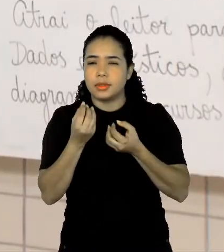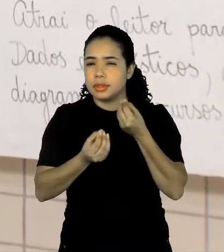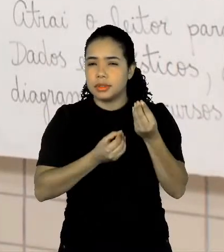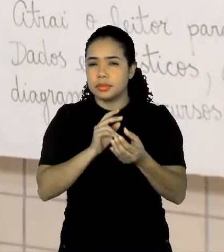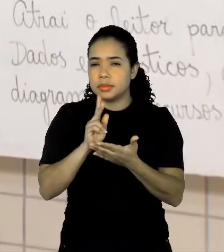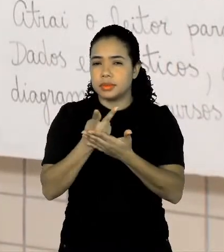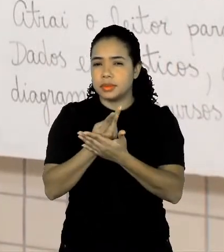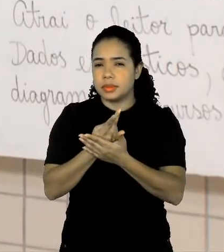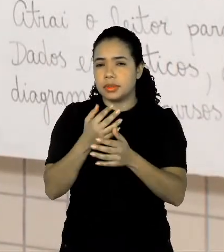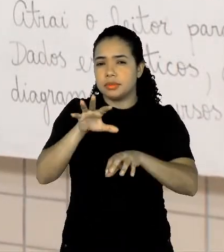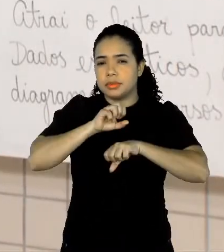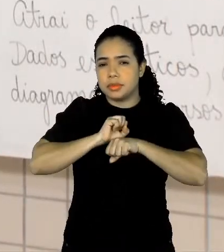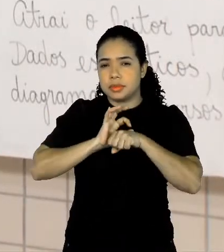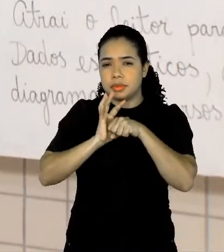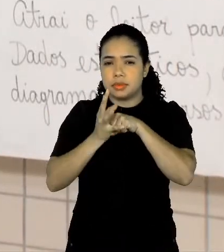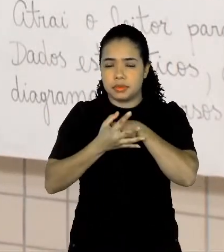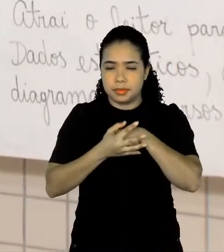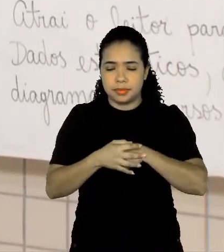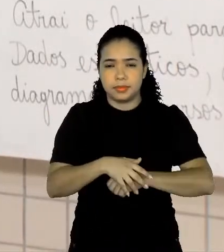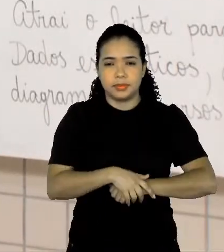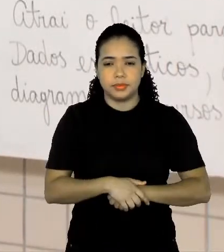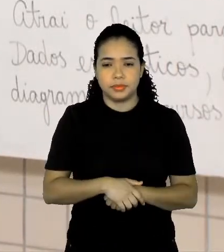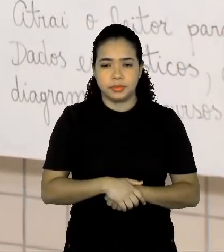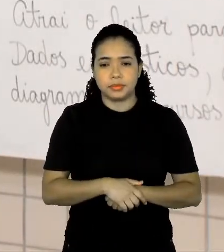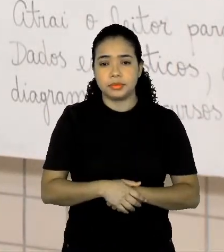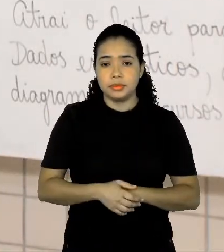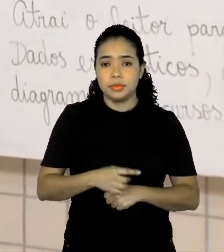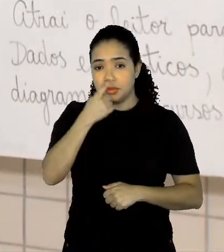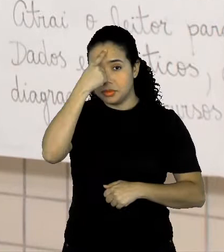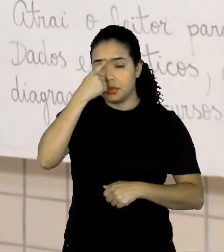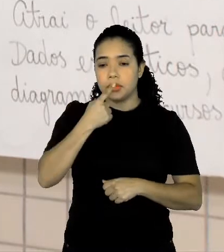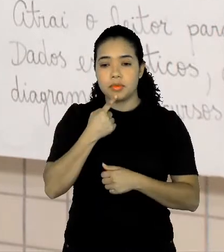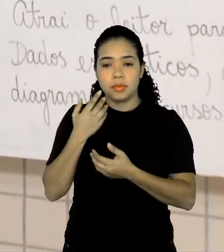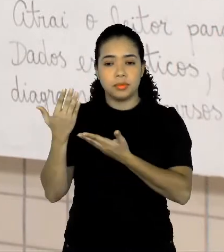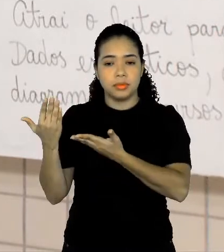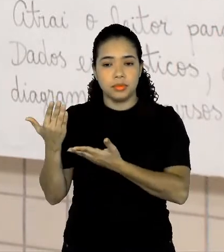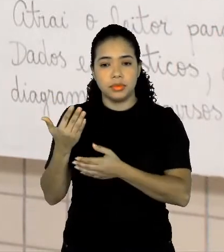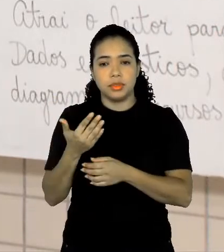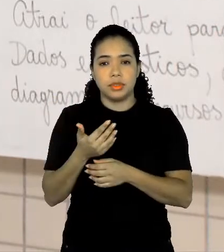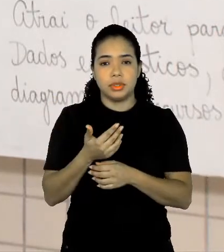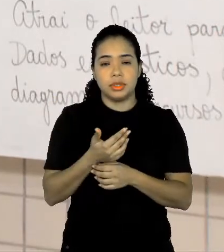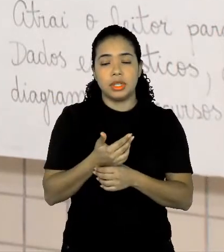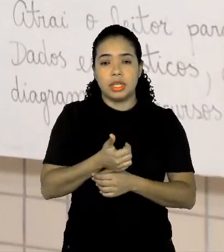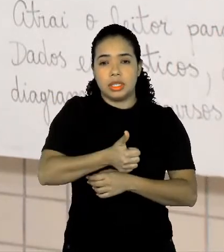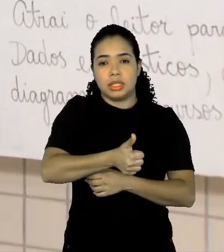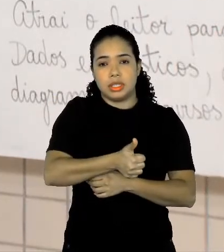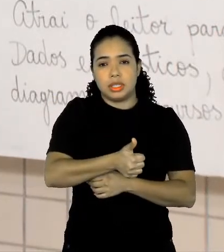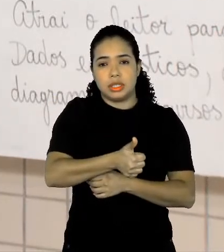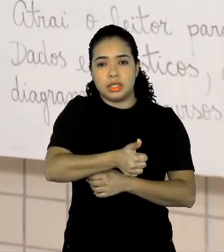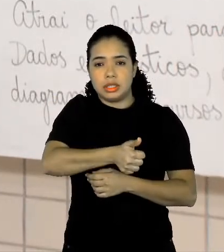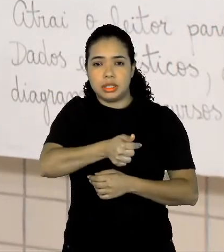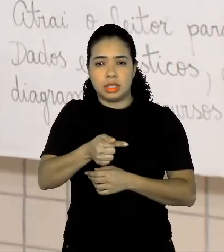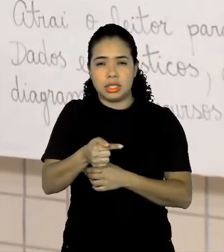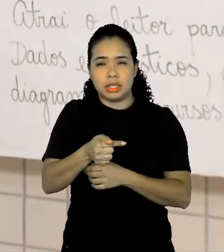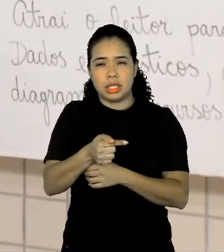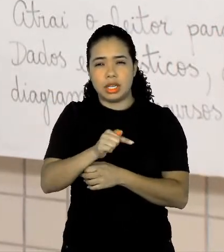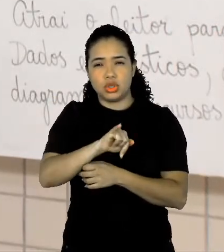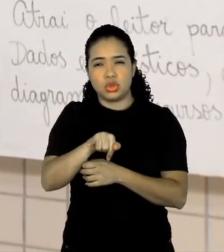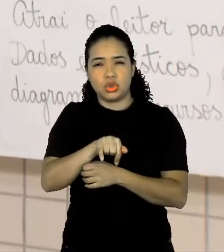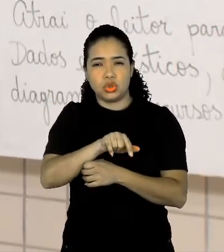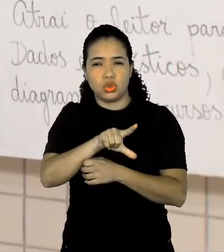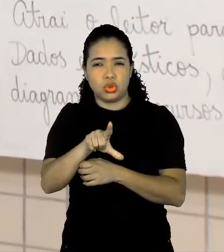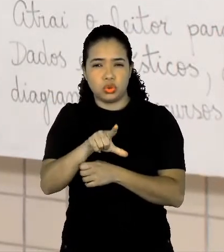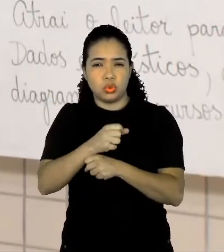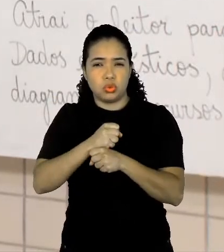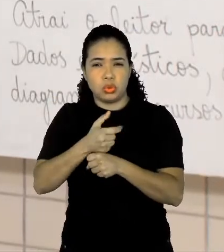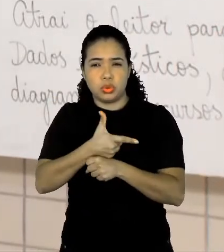essa doença. Então, esse infográfico aqui, ele é do dia 17 de julho de 2020, até às 18 horas da